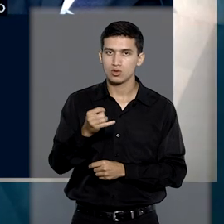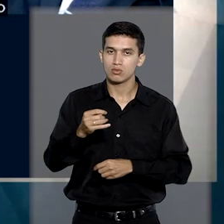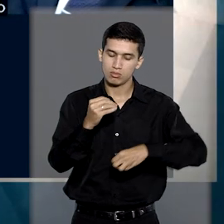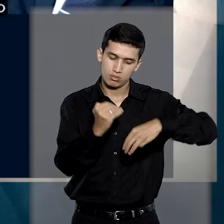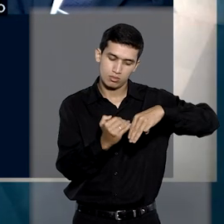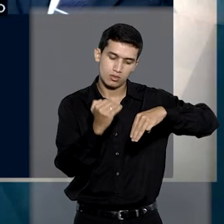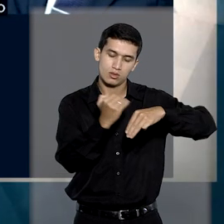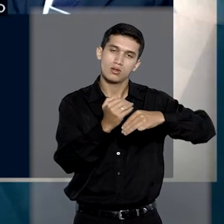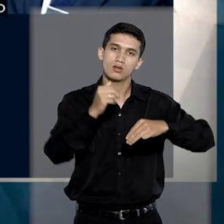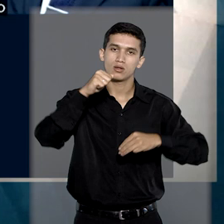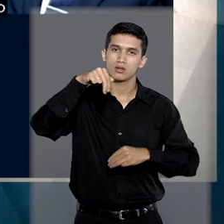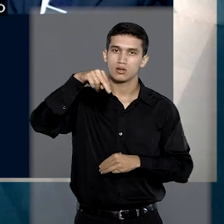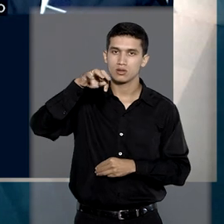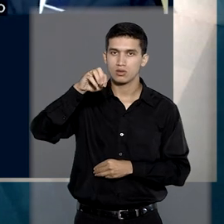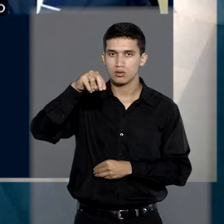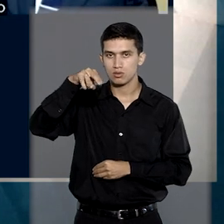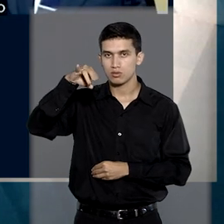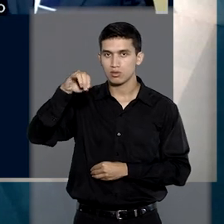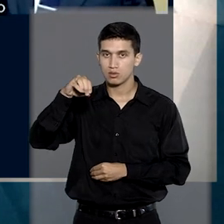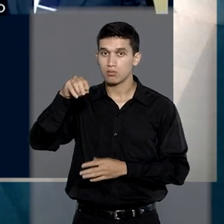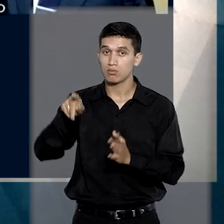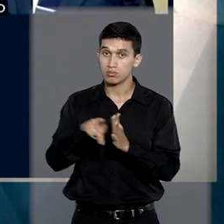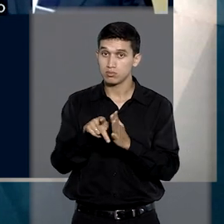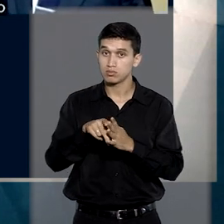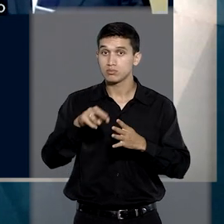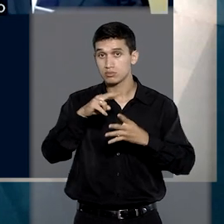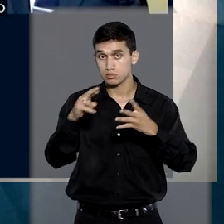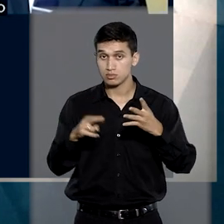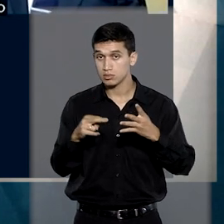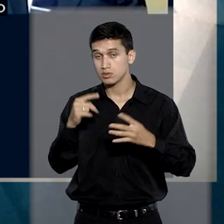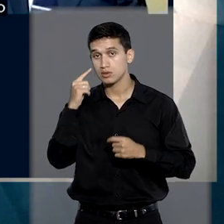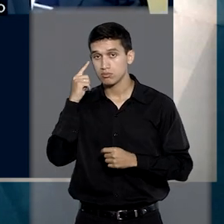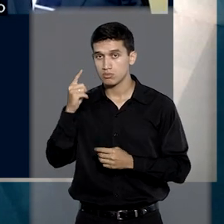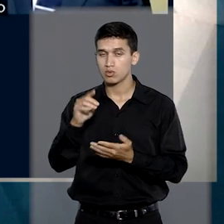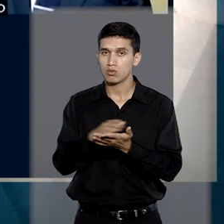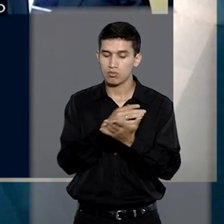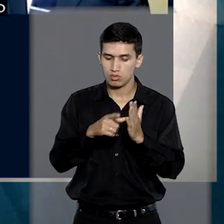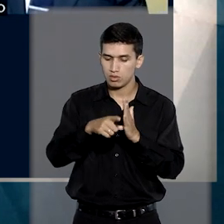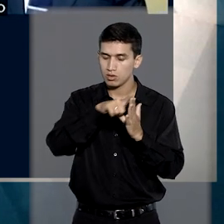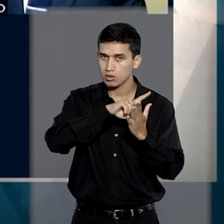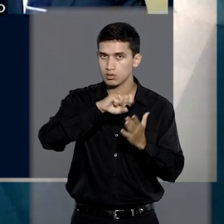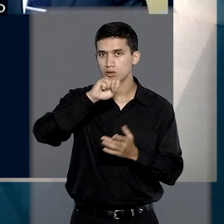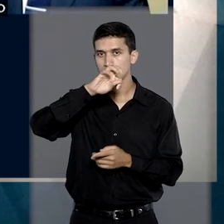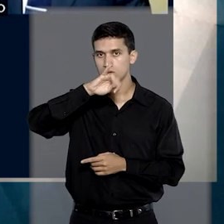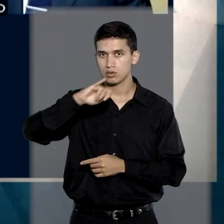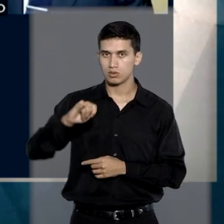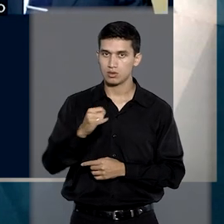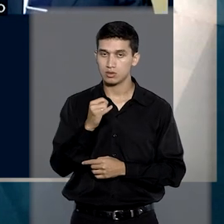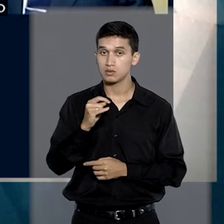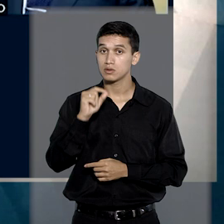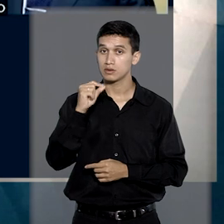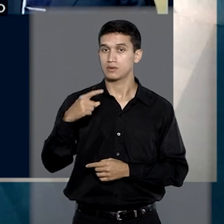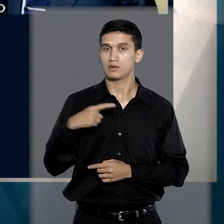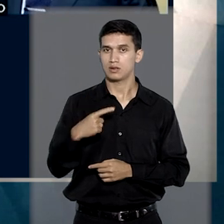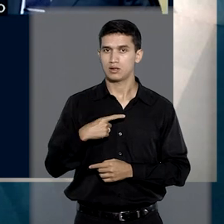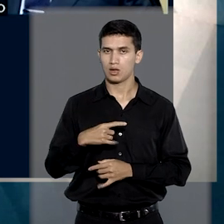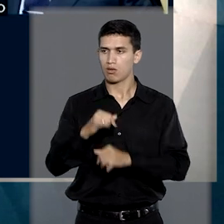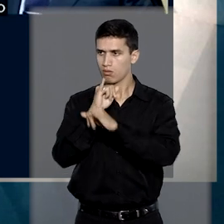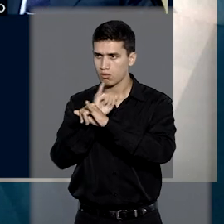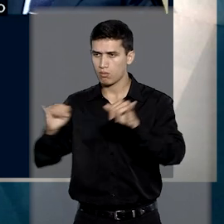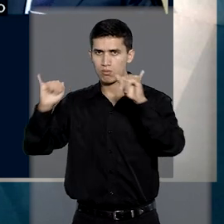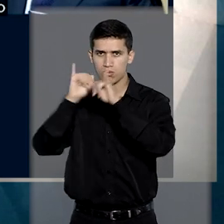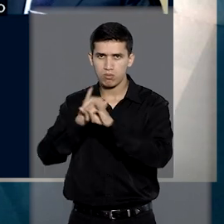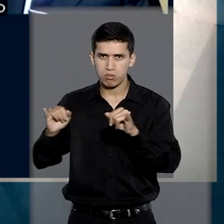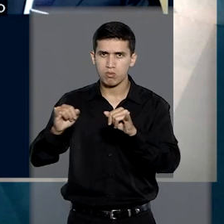ministro Antônio Carlos Ferreira, relator do recurso, destacou precedentes do STJ no sentido de que, havendo a